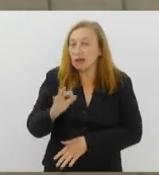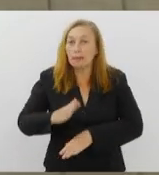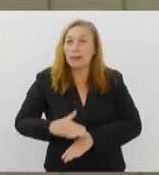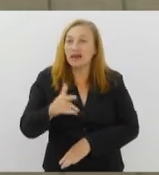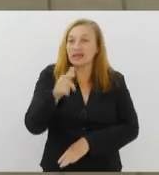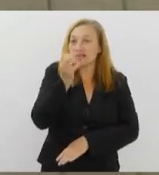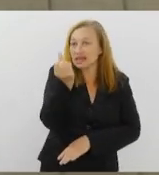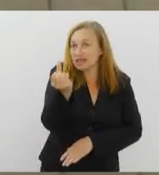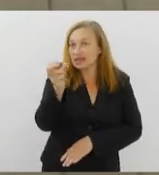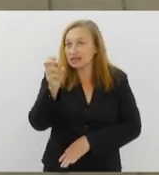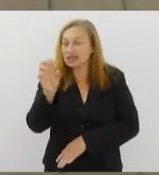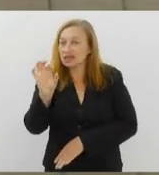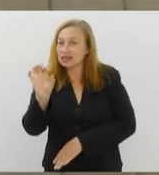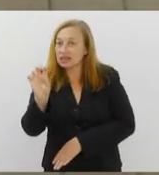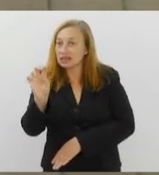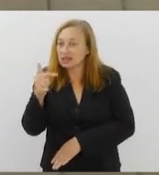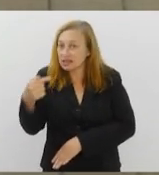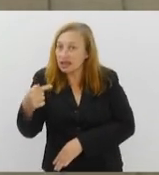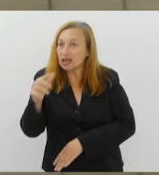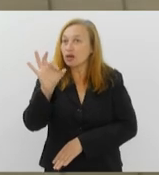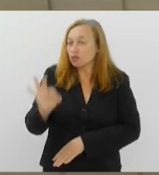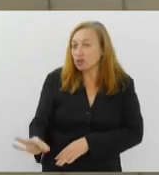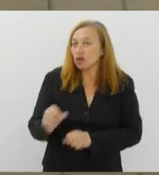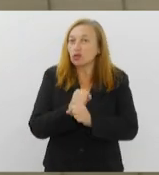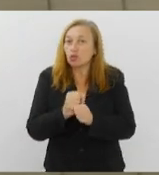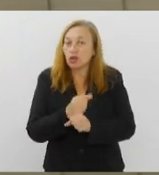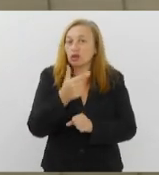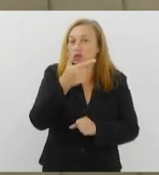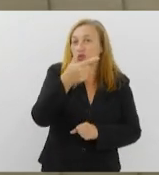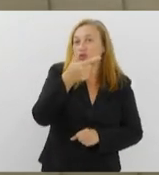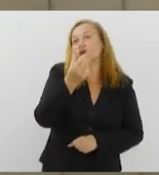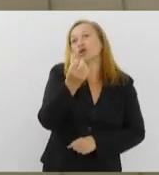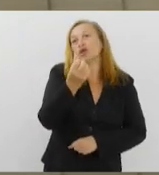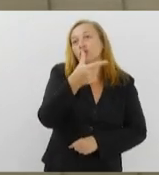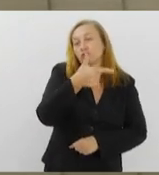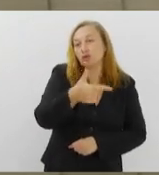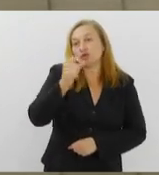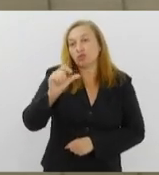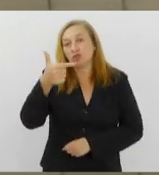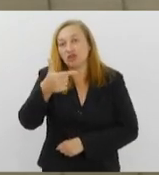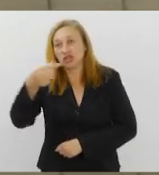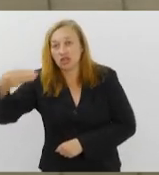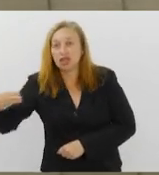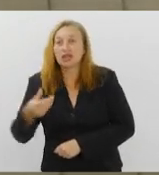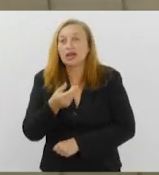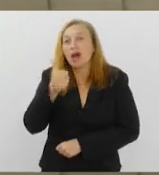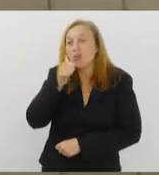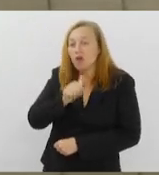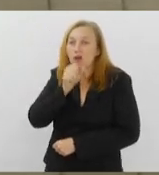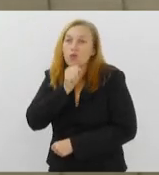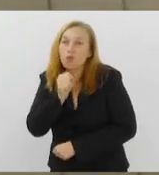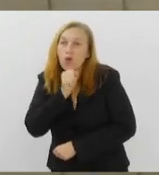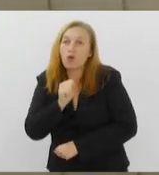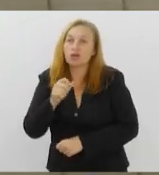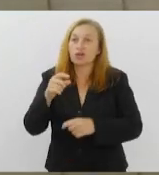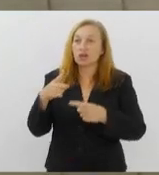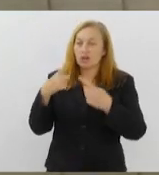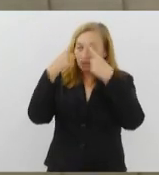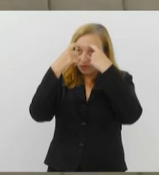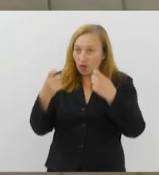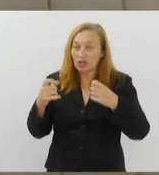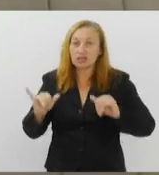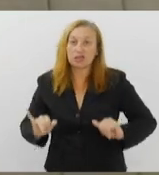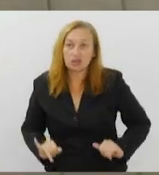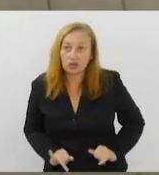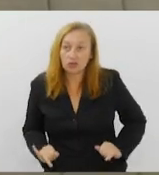67% no ano de 2023, em que a mulher idosa foi a vítima de violência. No